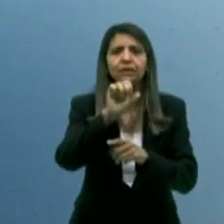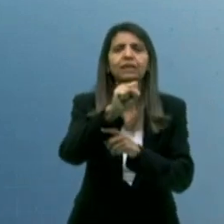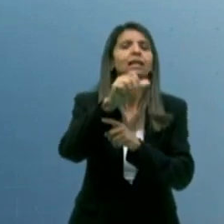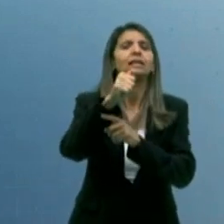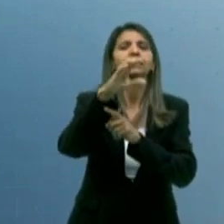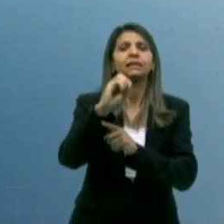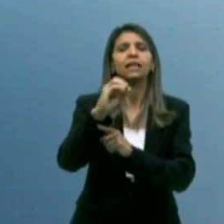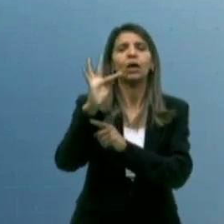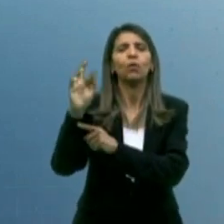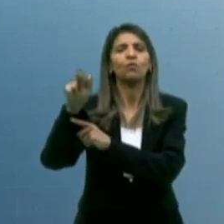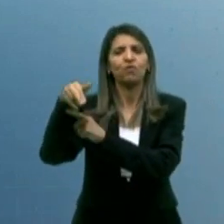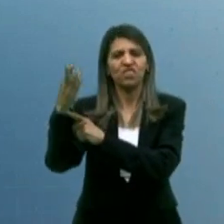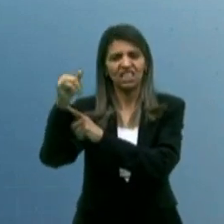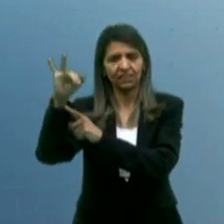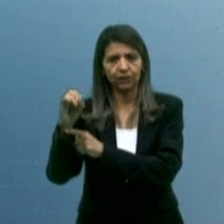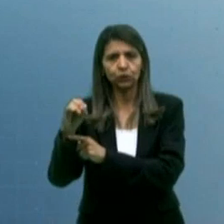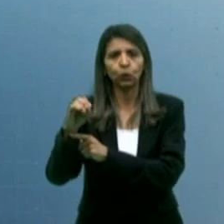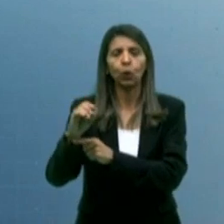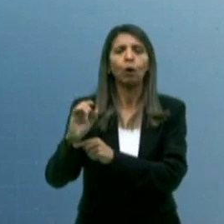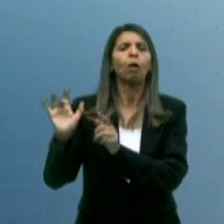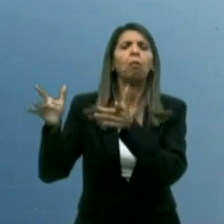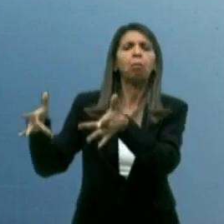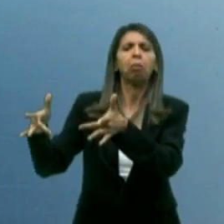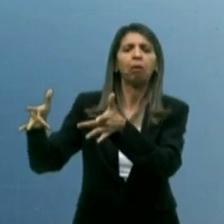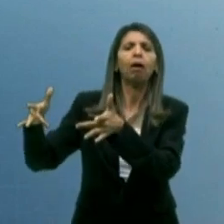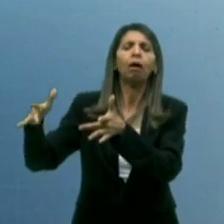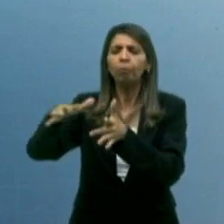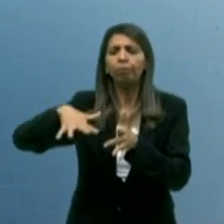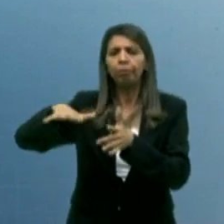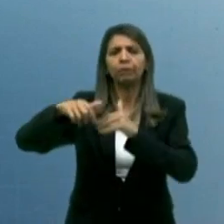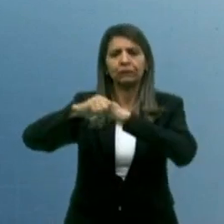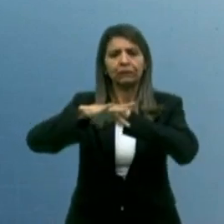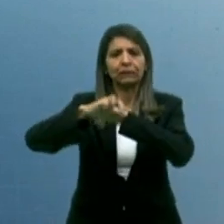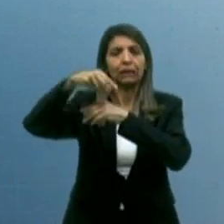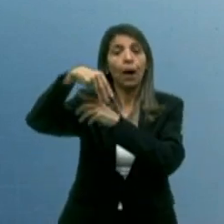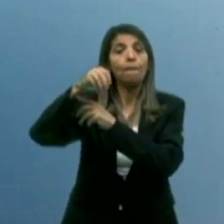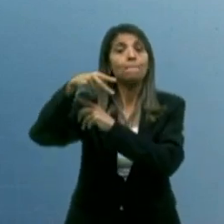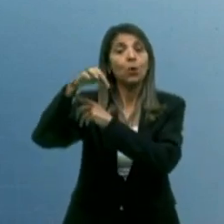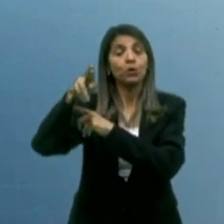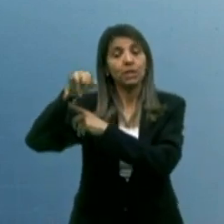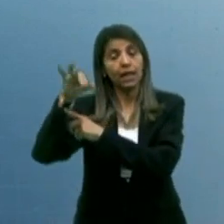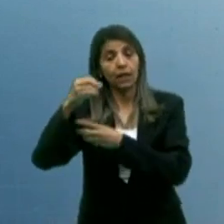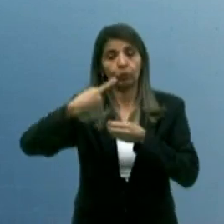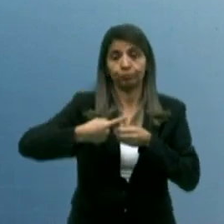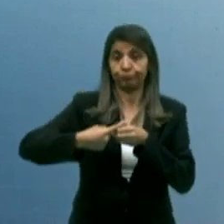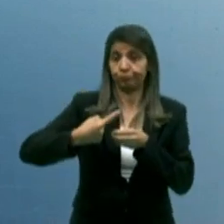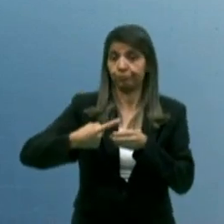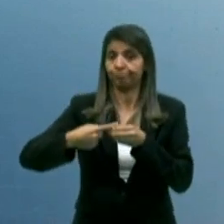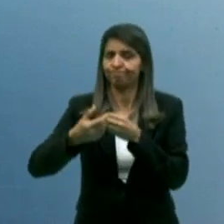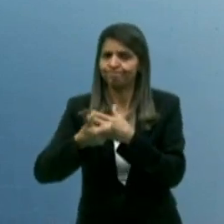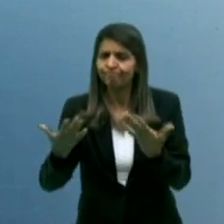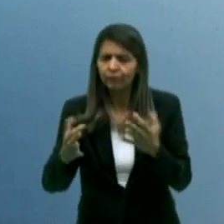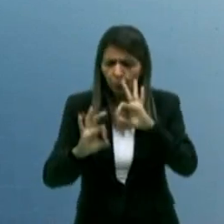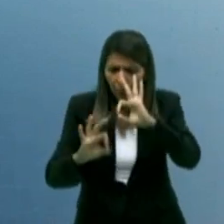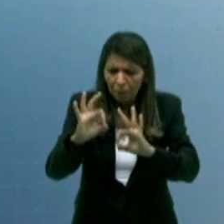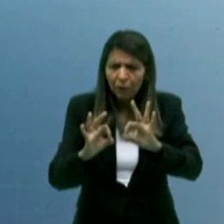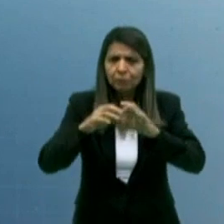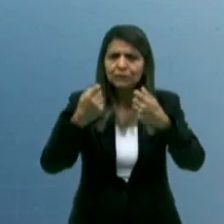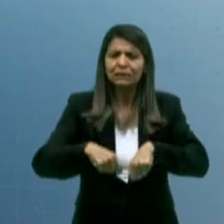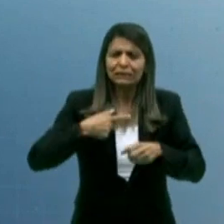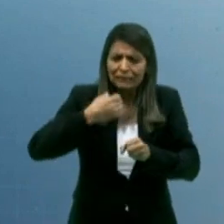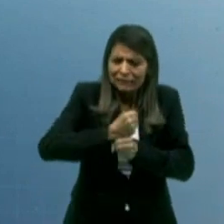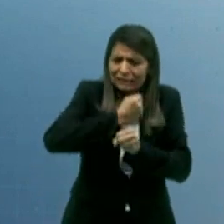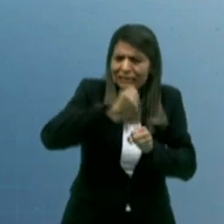e ele não teve a capacidade de preparar nada em relação à Paraíba na nossa infraestrutura básica para construir as